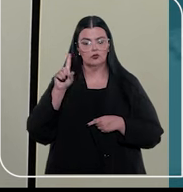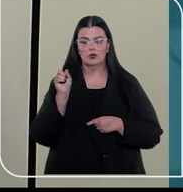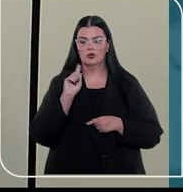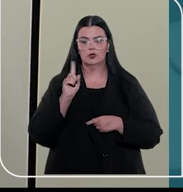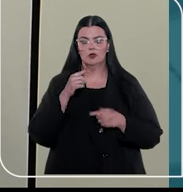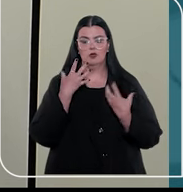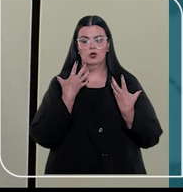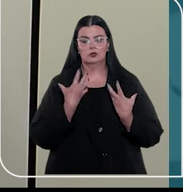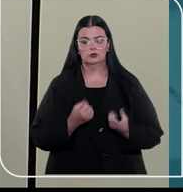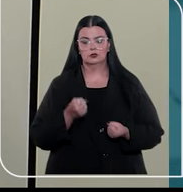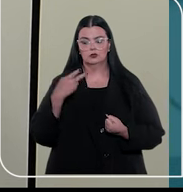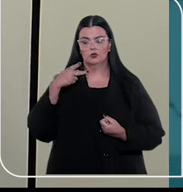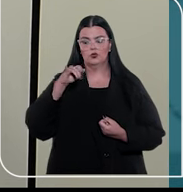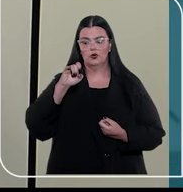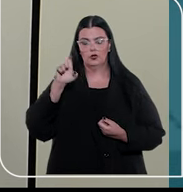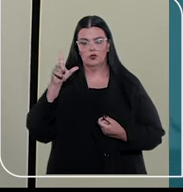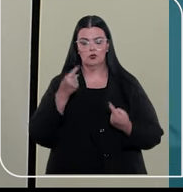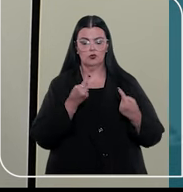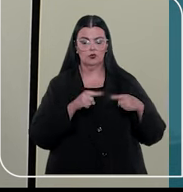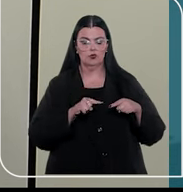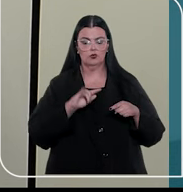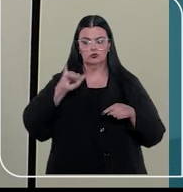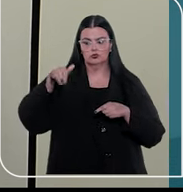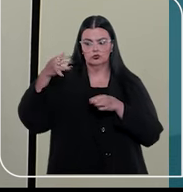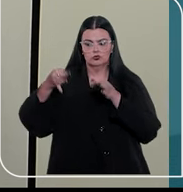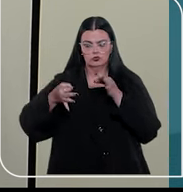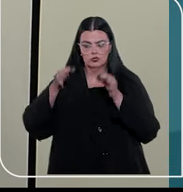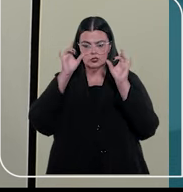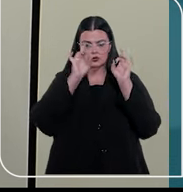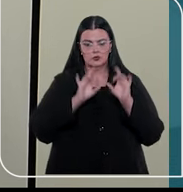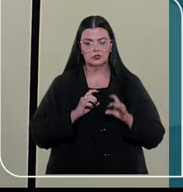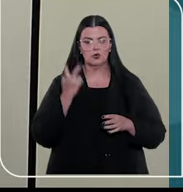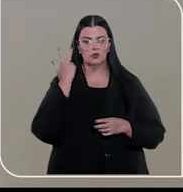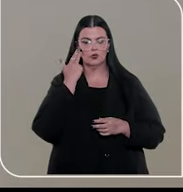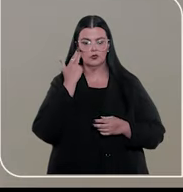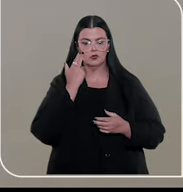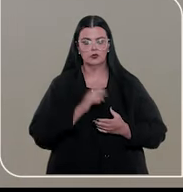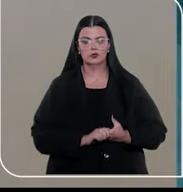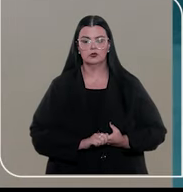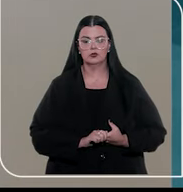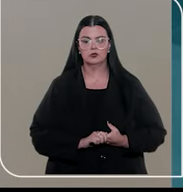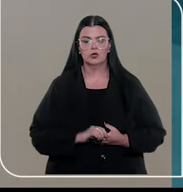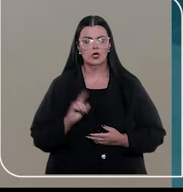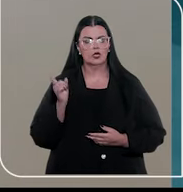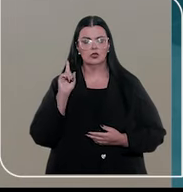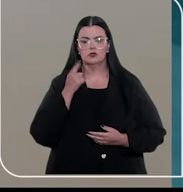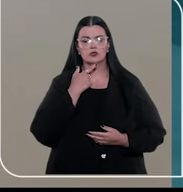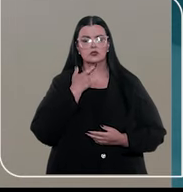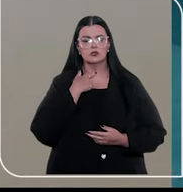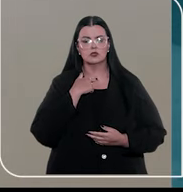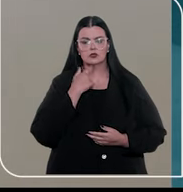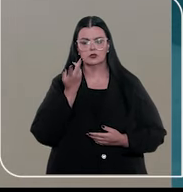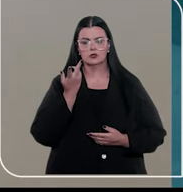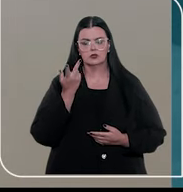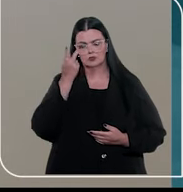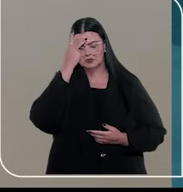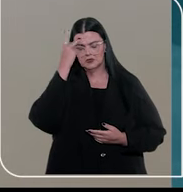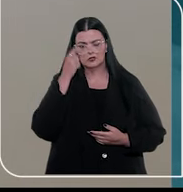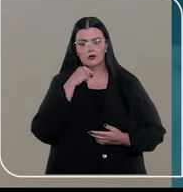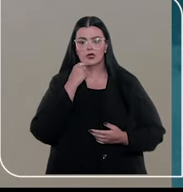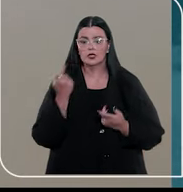é cabível o PUIL contra os Juizados Especiais Comuns. Não se deseja que ninguém, em situação